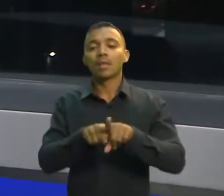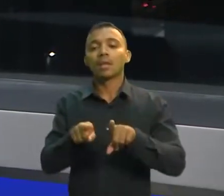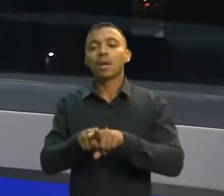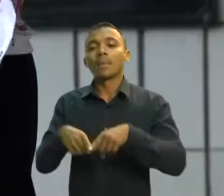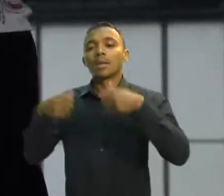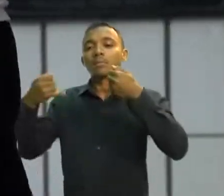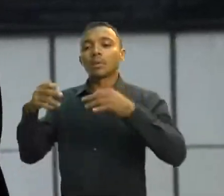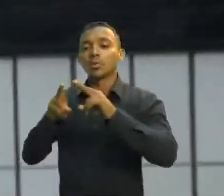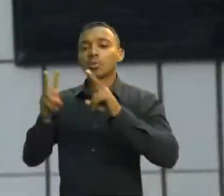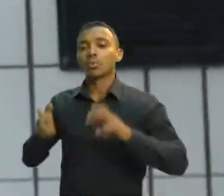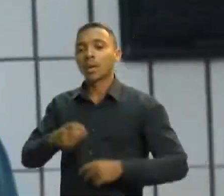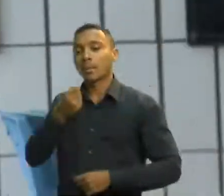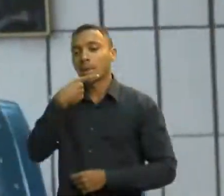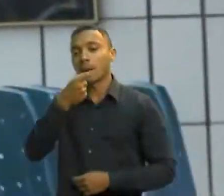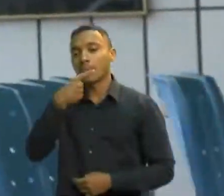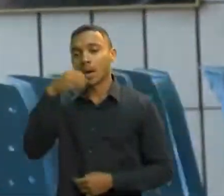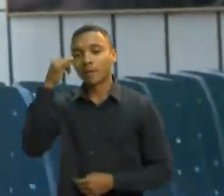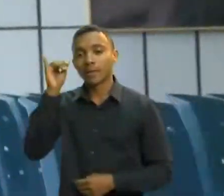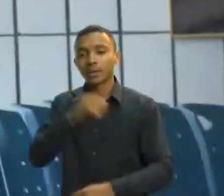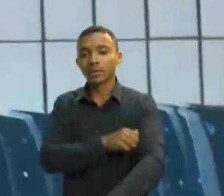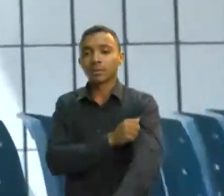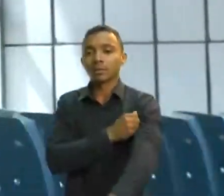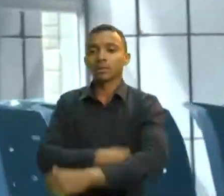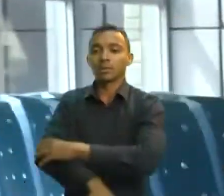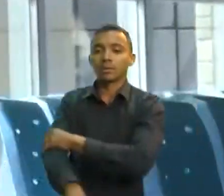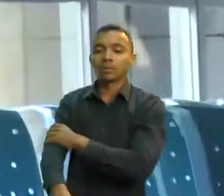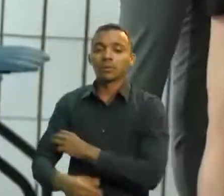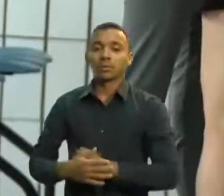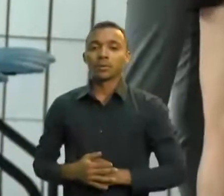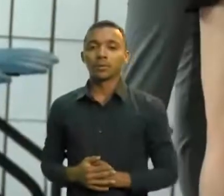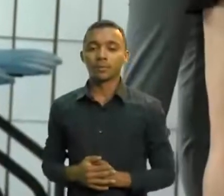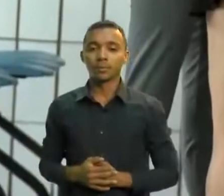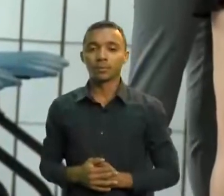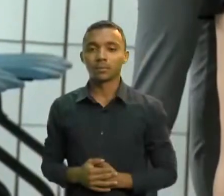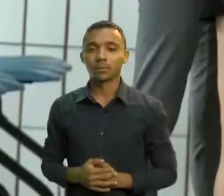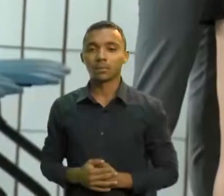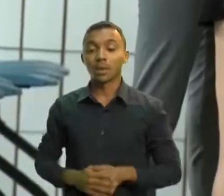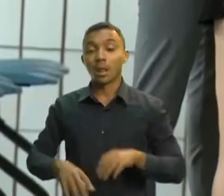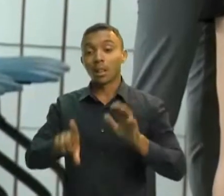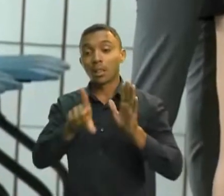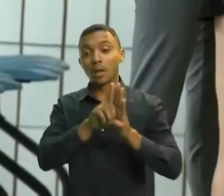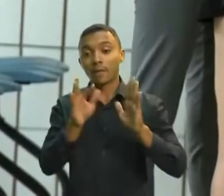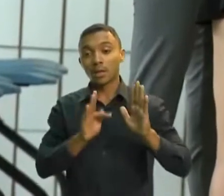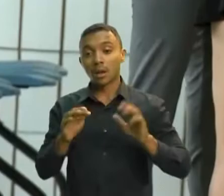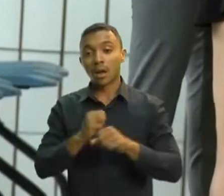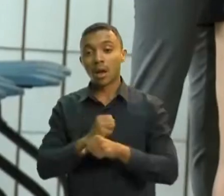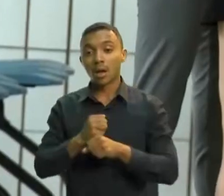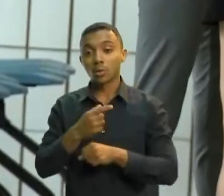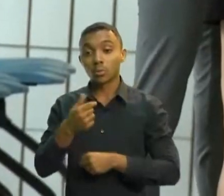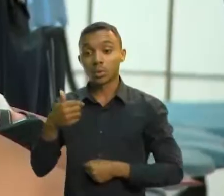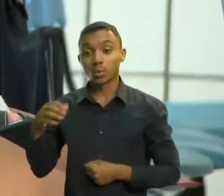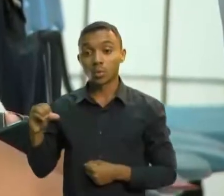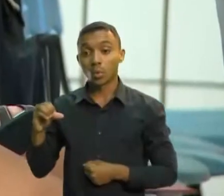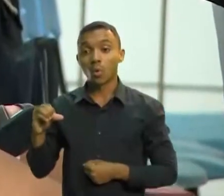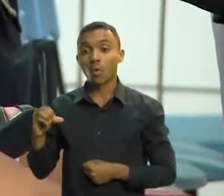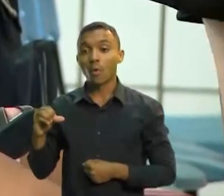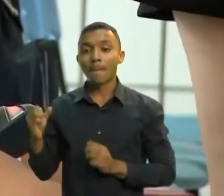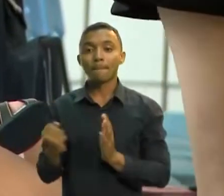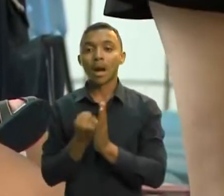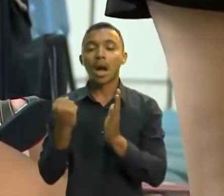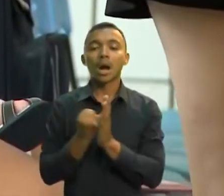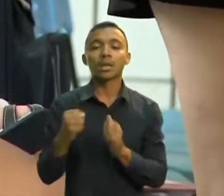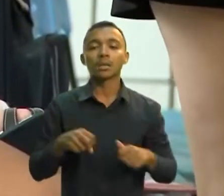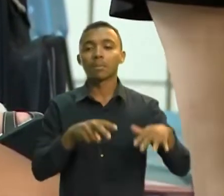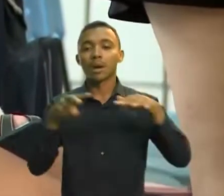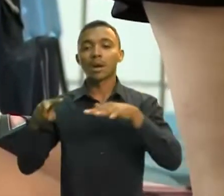duração. A primeira semana de fevereiro foi instituída por lei federal em 2019 como a semana de prevenção da gravidez na